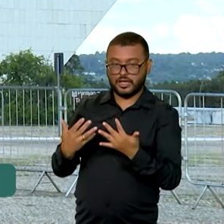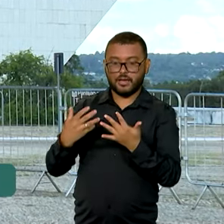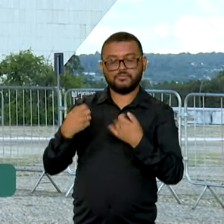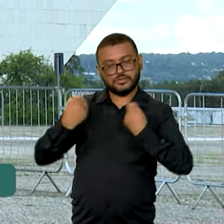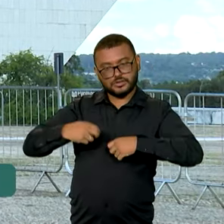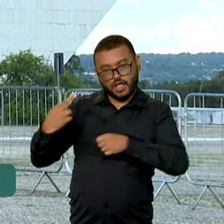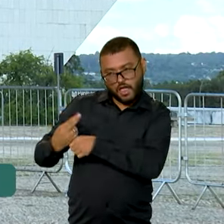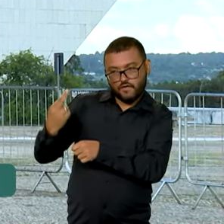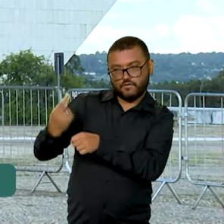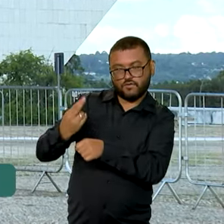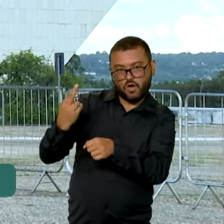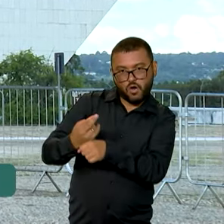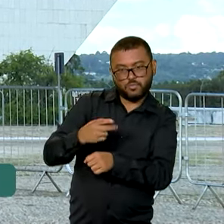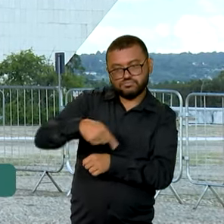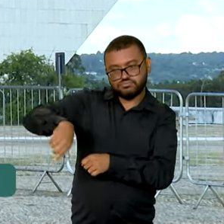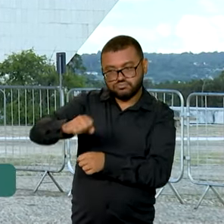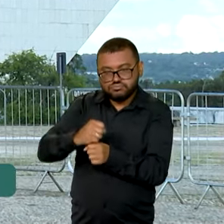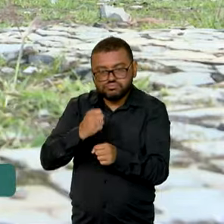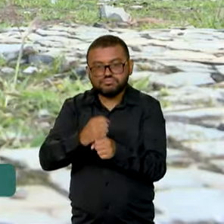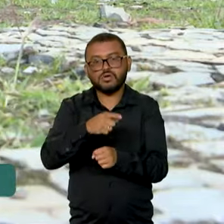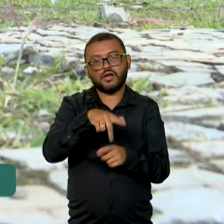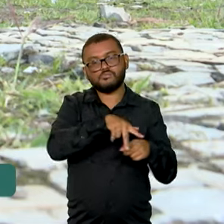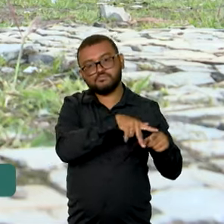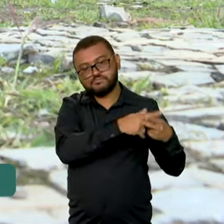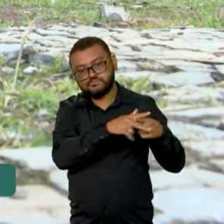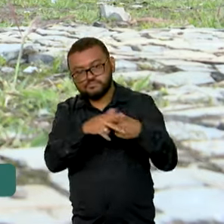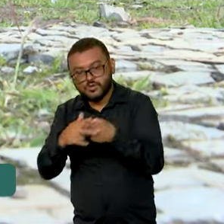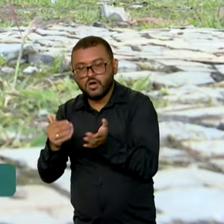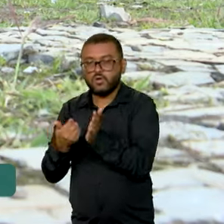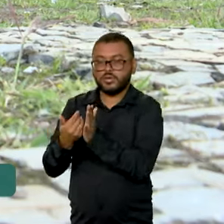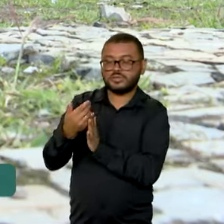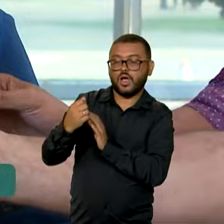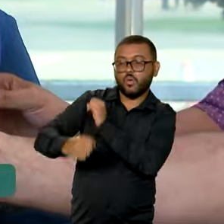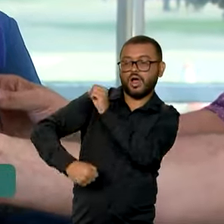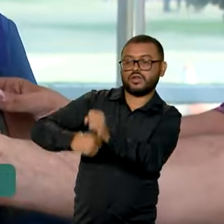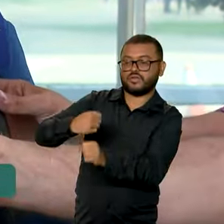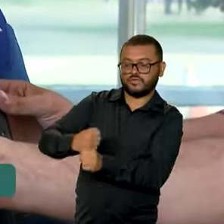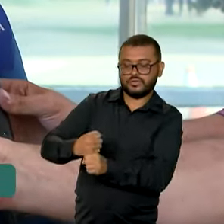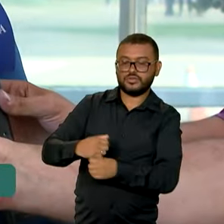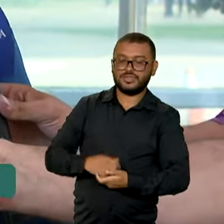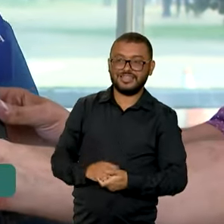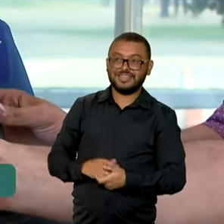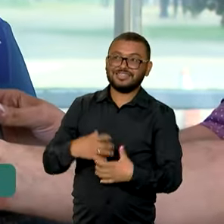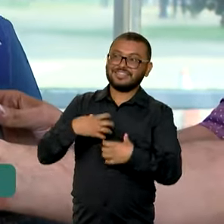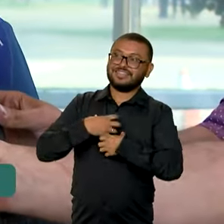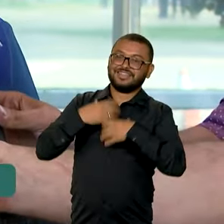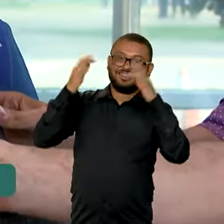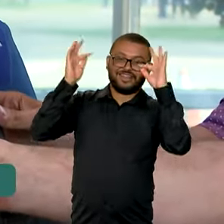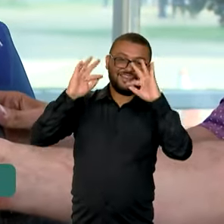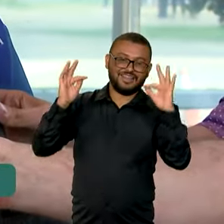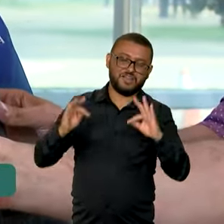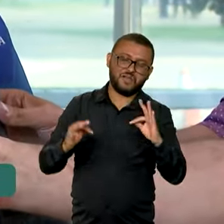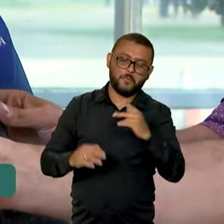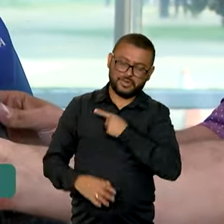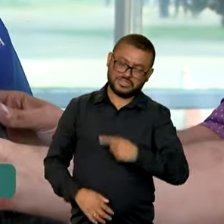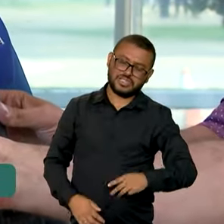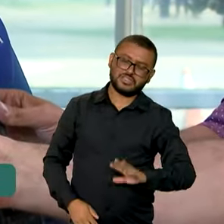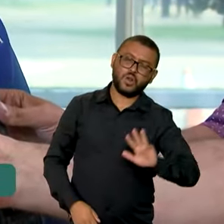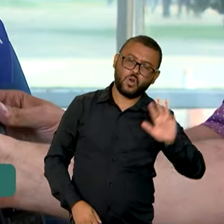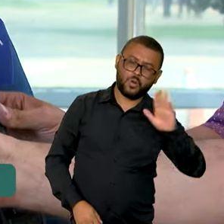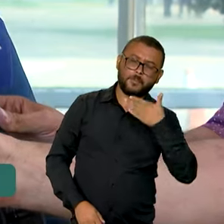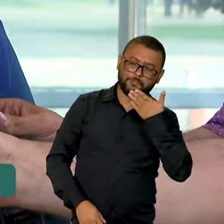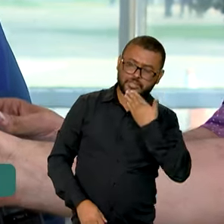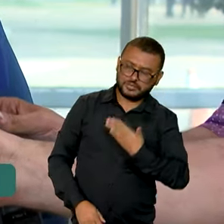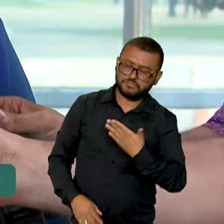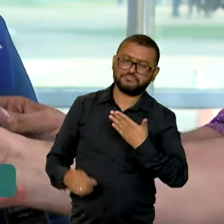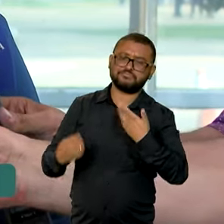restauração da Praça dos Três Poderes devem começar no ano que vem. Nós estamos muito felizes por isso, um pedido do nosso presidente Lula também, que